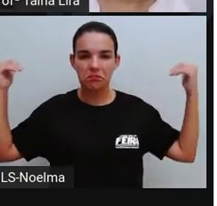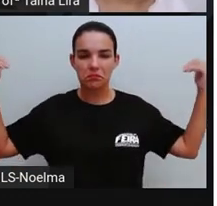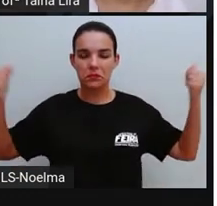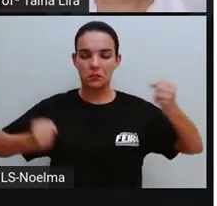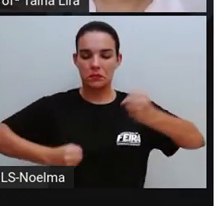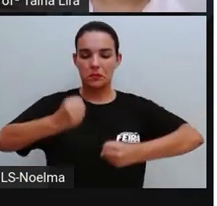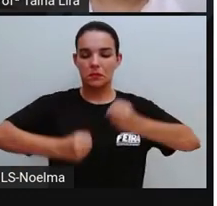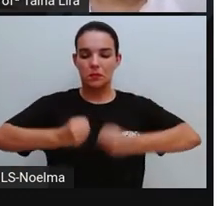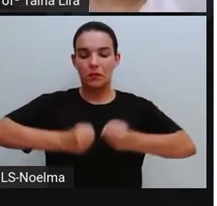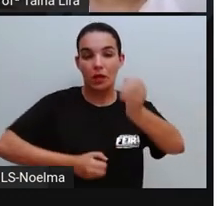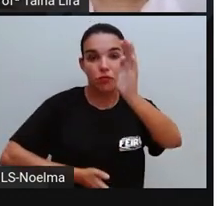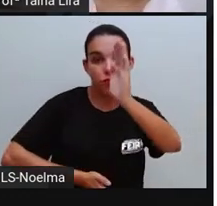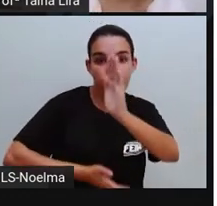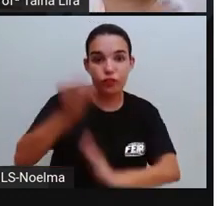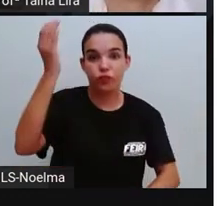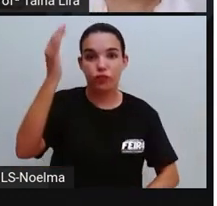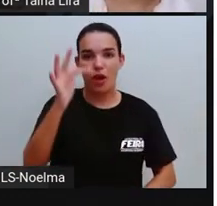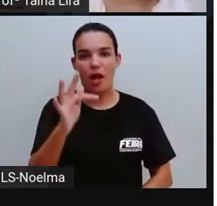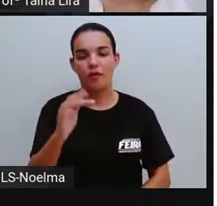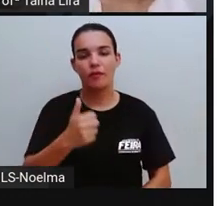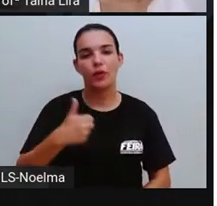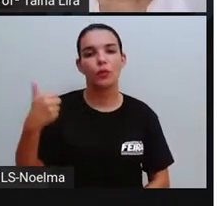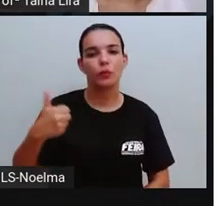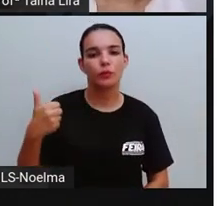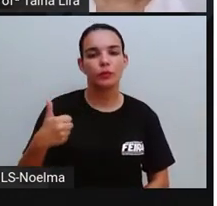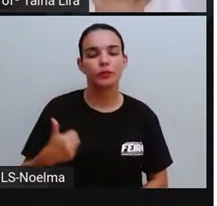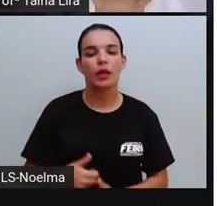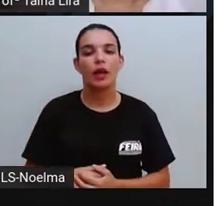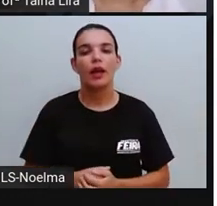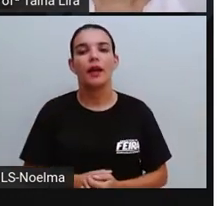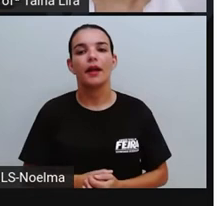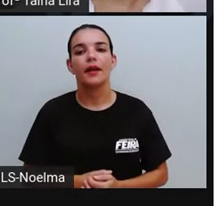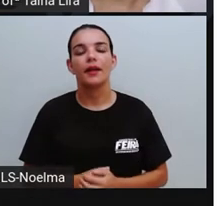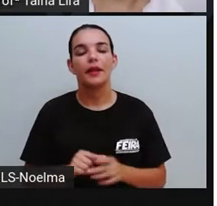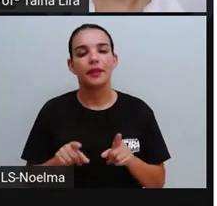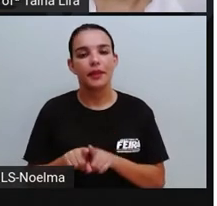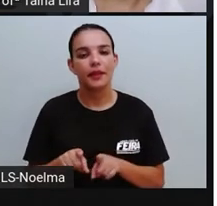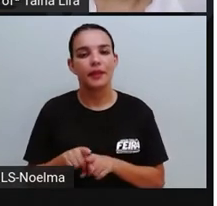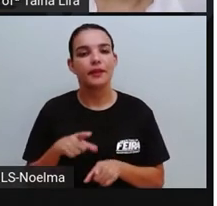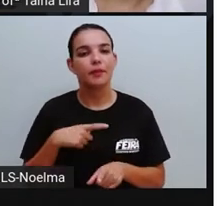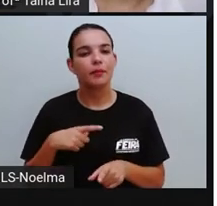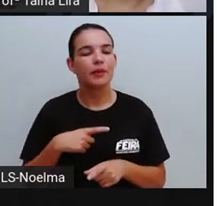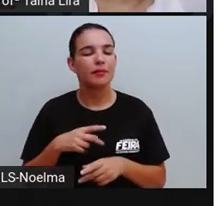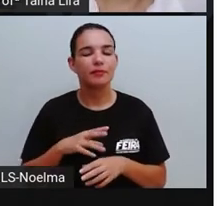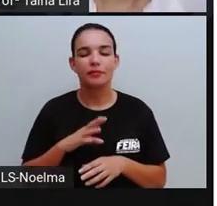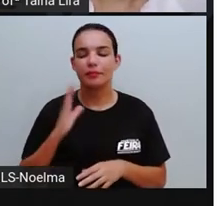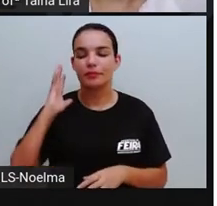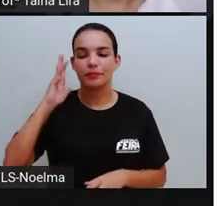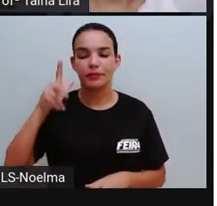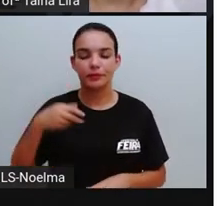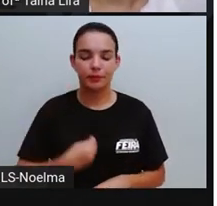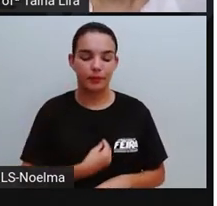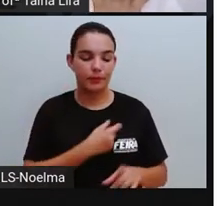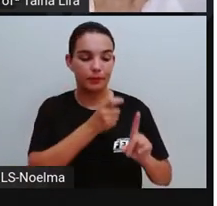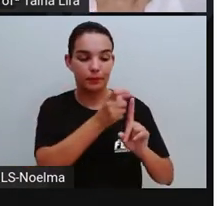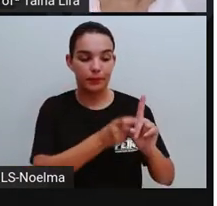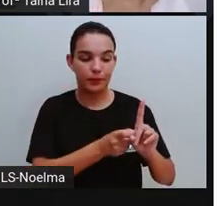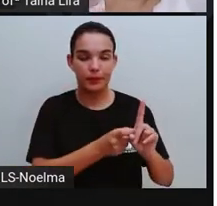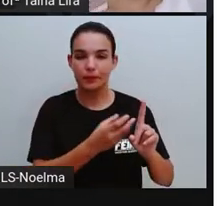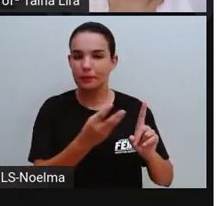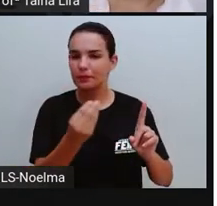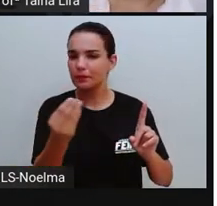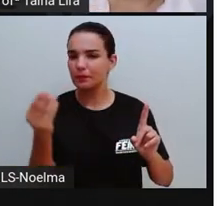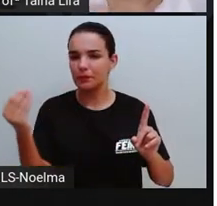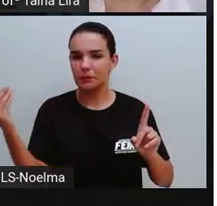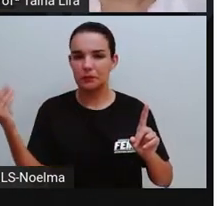títulos aí na Fórmula 1 para o Brasil. E aí tem biografias aí de Ayrton Senna. Como